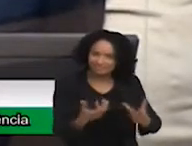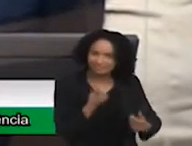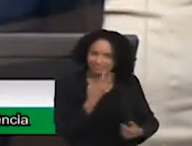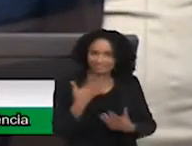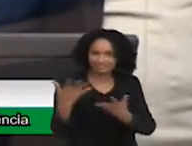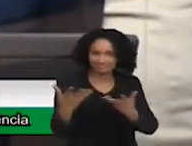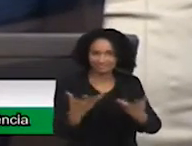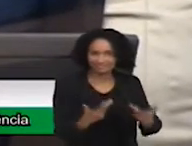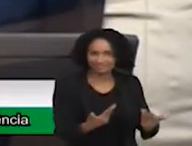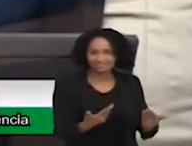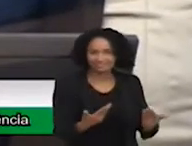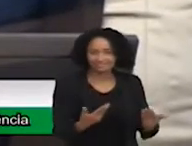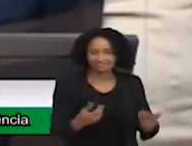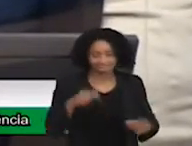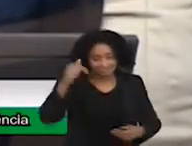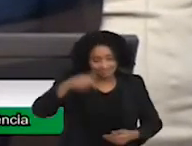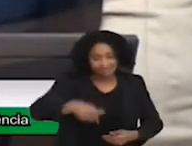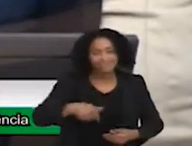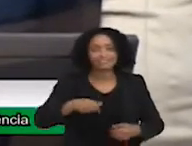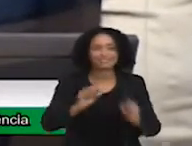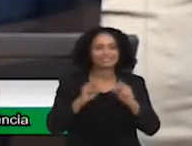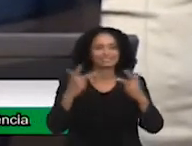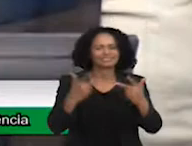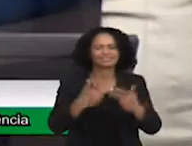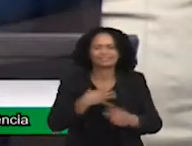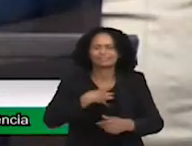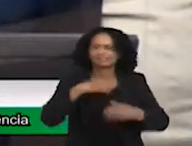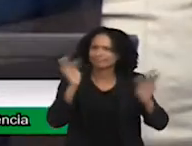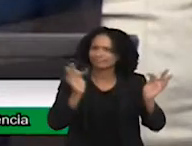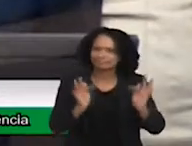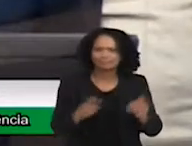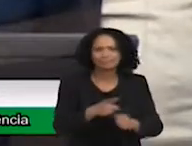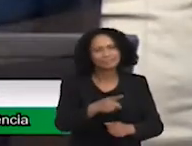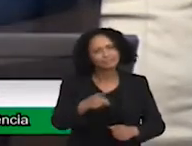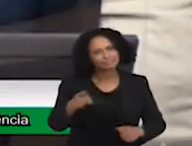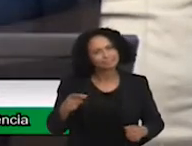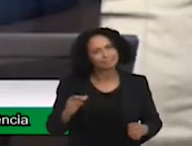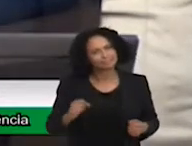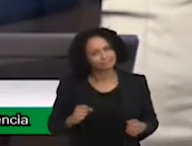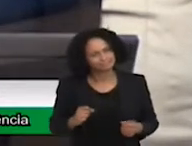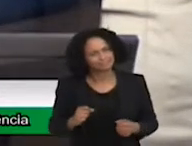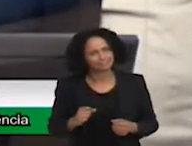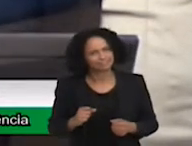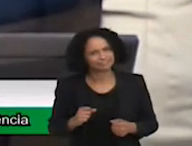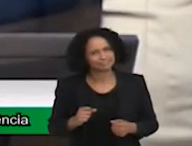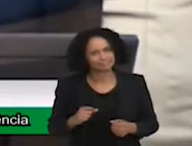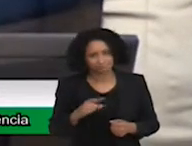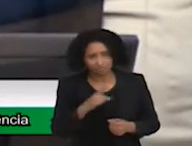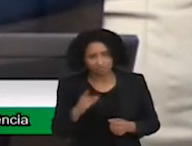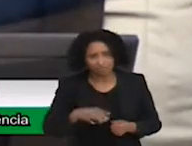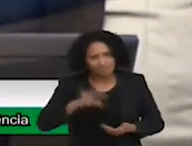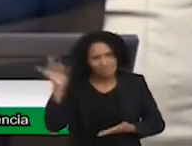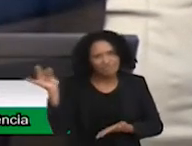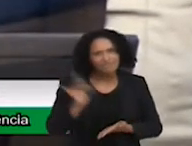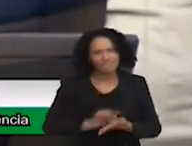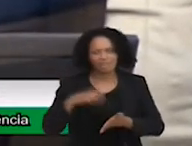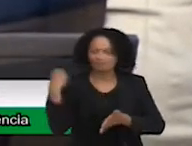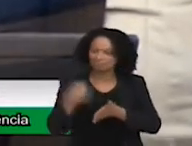Estou muito feliz por vocês, que são os verdadeiros lutadores